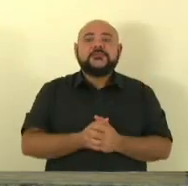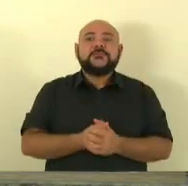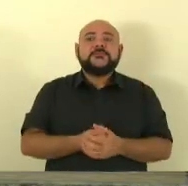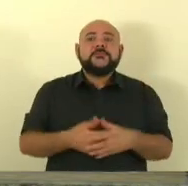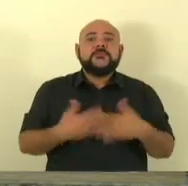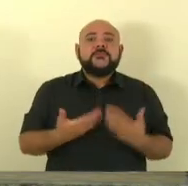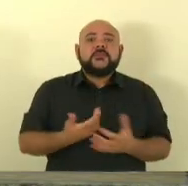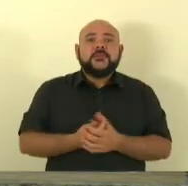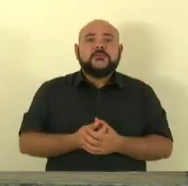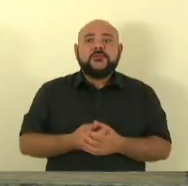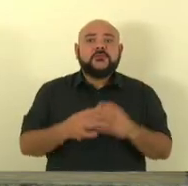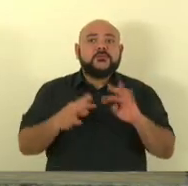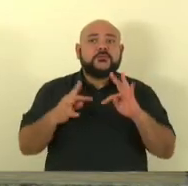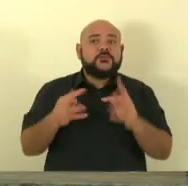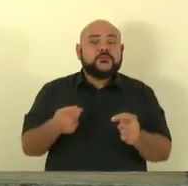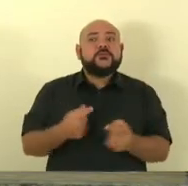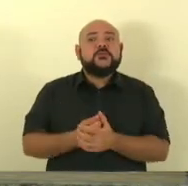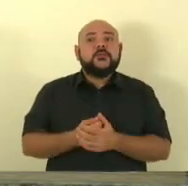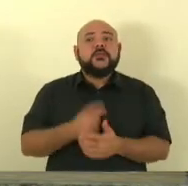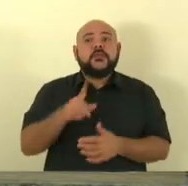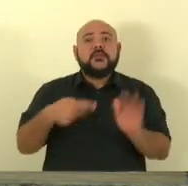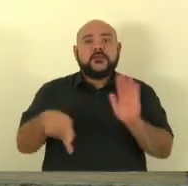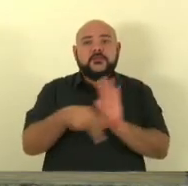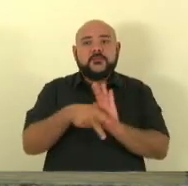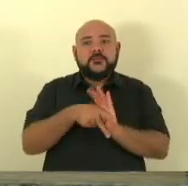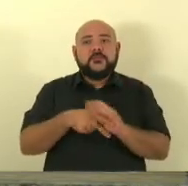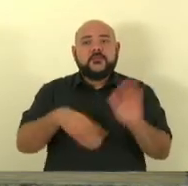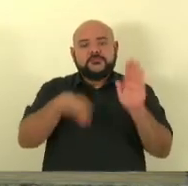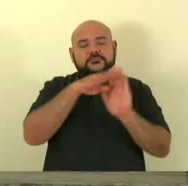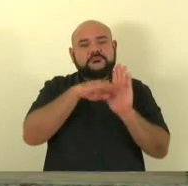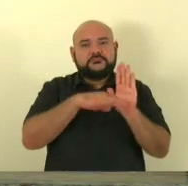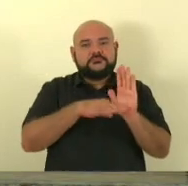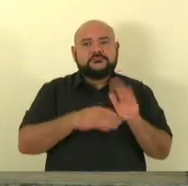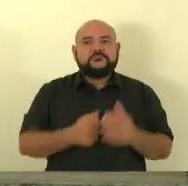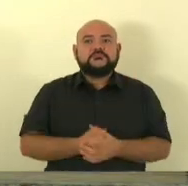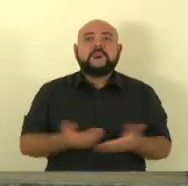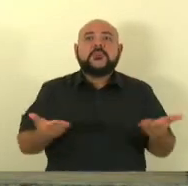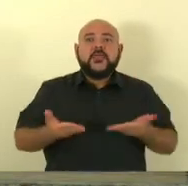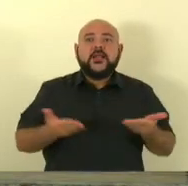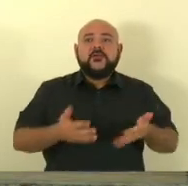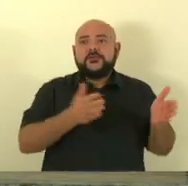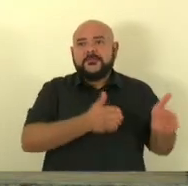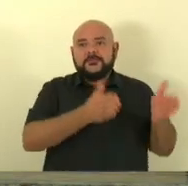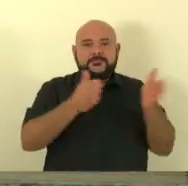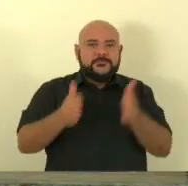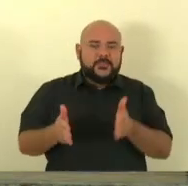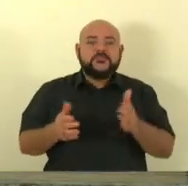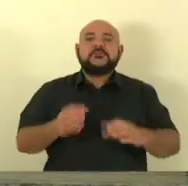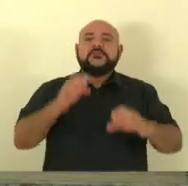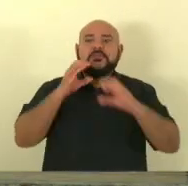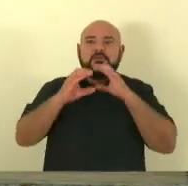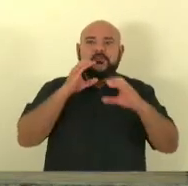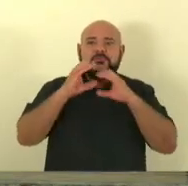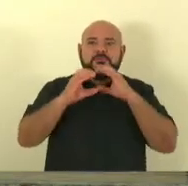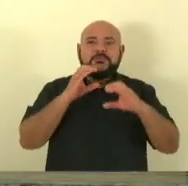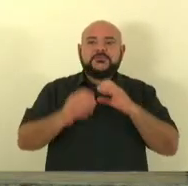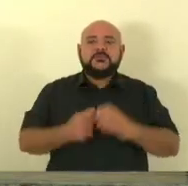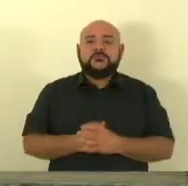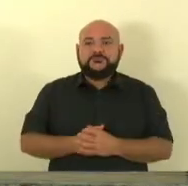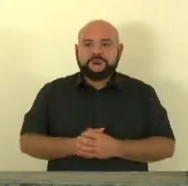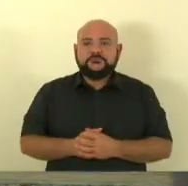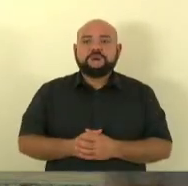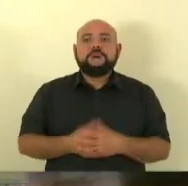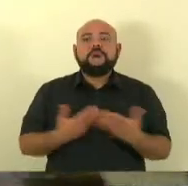sobreestradas demais matérias constantes na pauta. Passaremos agora à fase das comunicações. Primeiro escrito, deputado